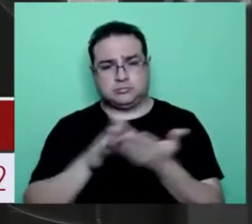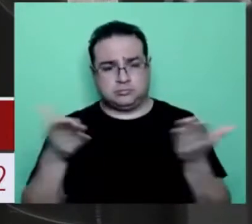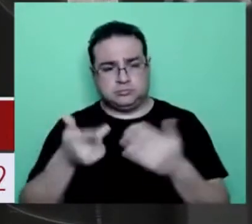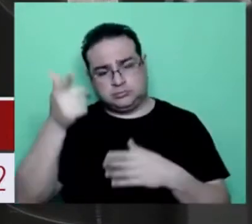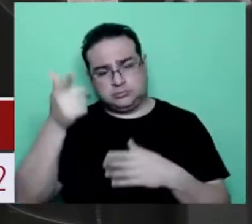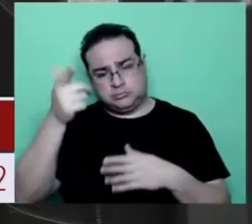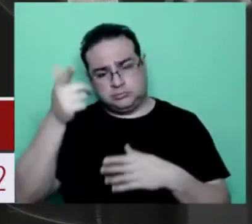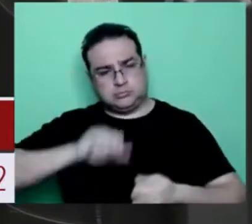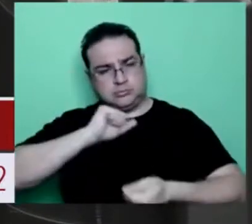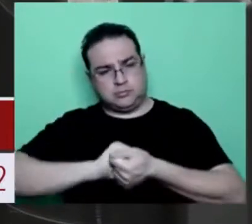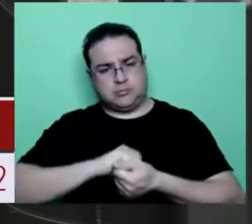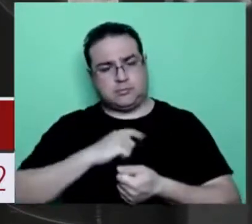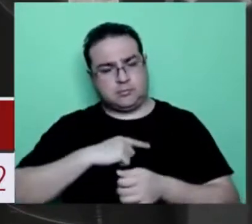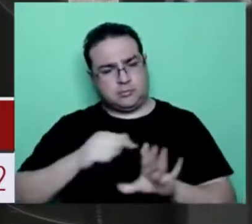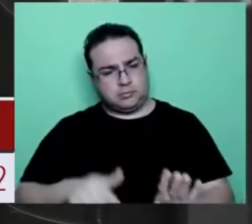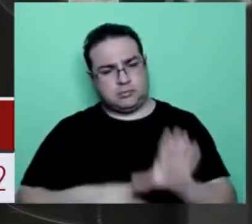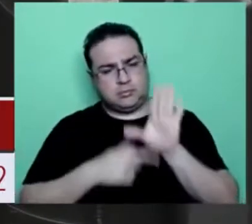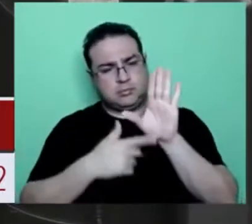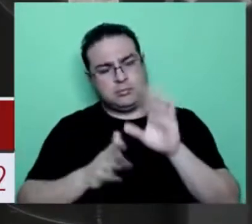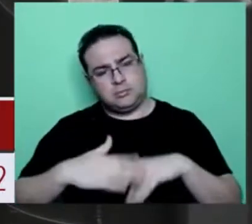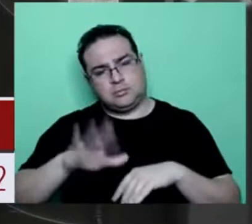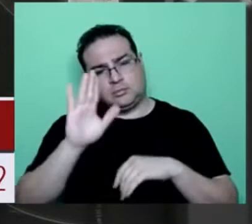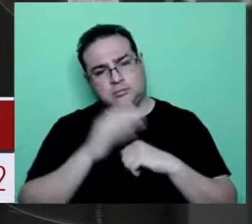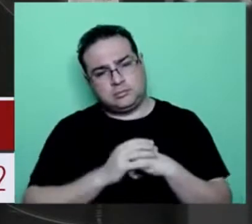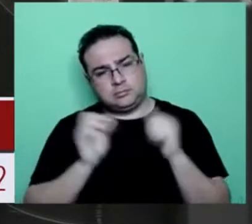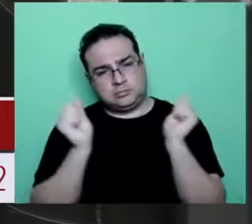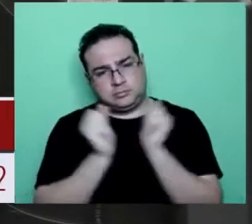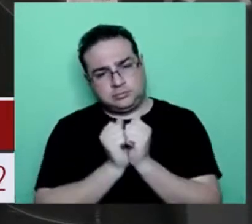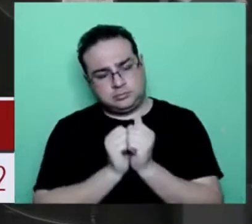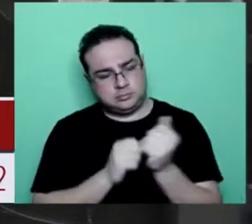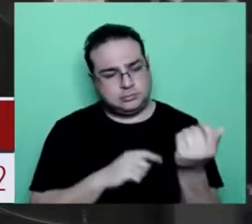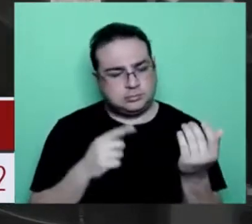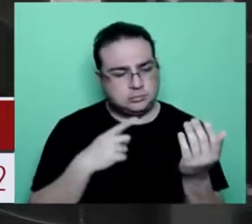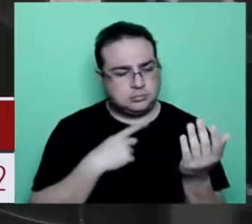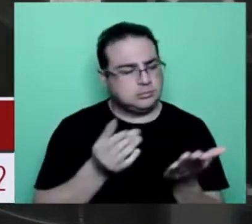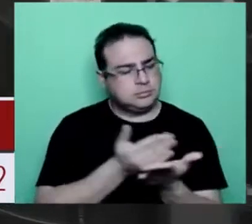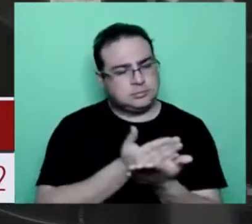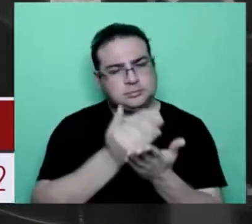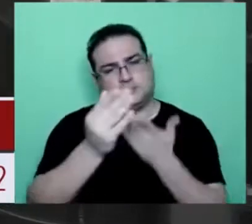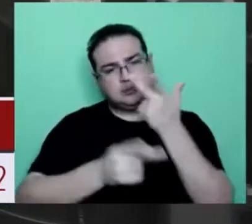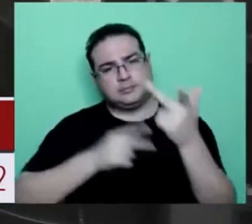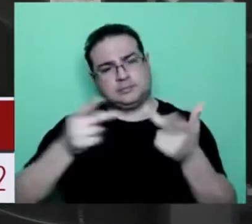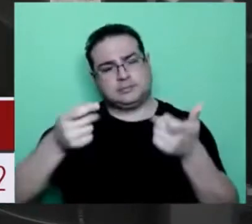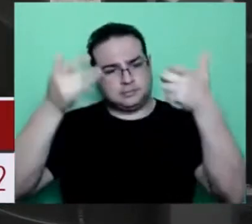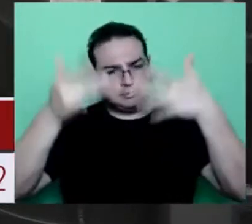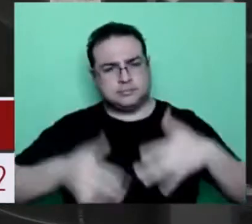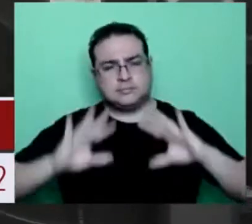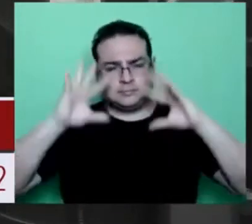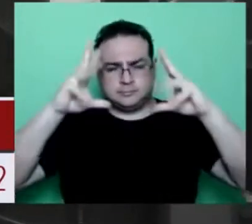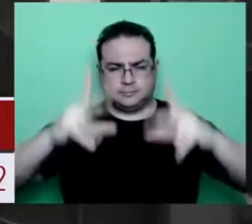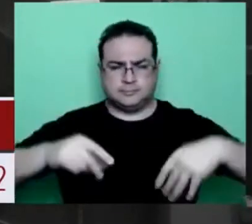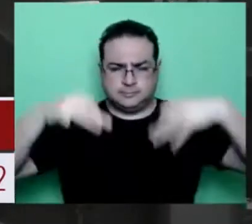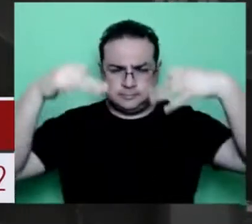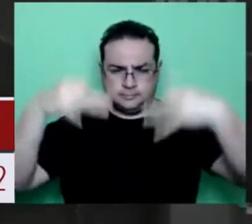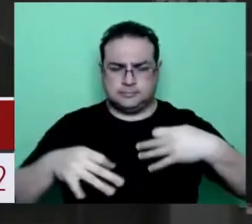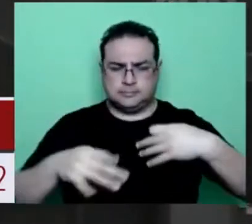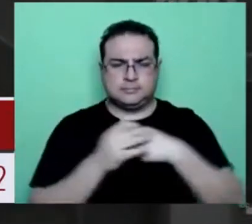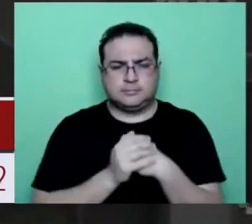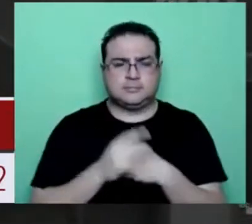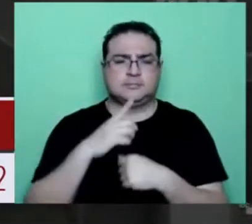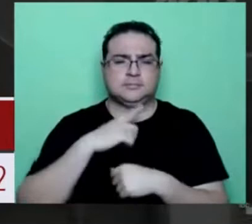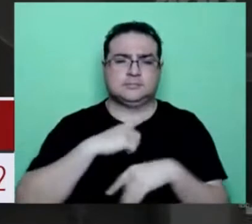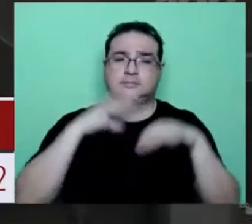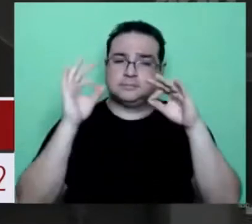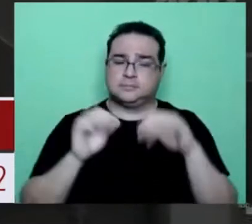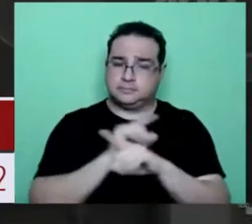vamos estar contribuindo mais ainda com ele. E eu também costumo dizer que se tudo isso, que eu tenho certeza